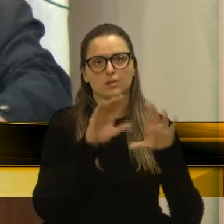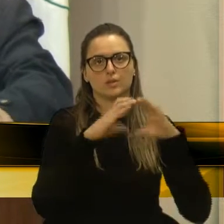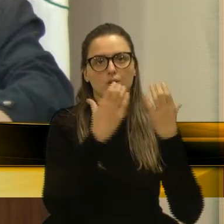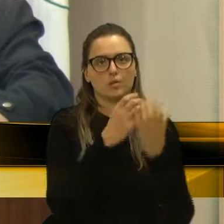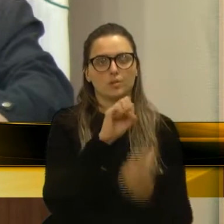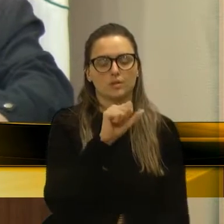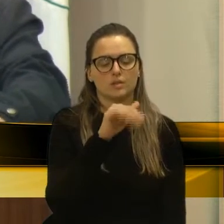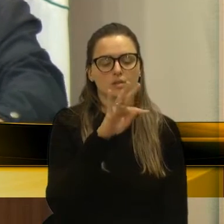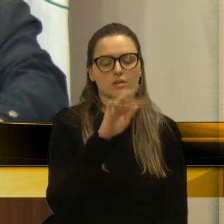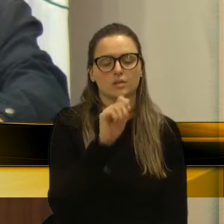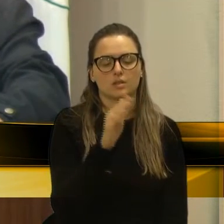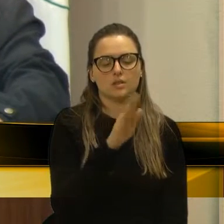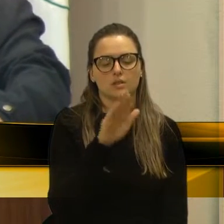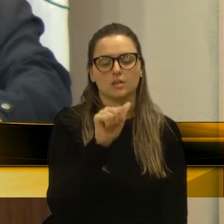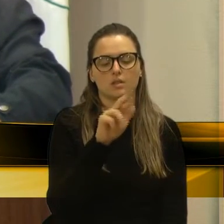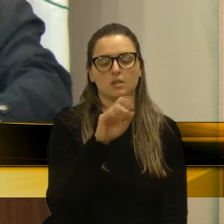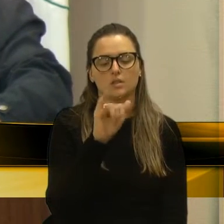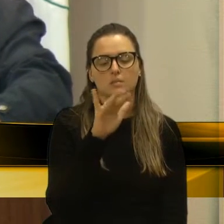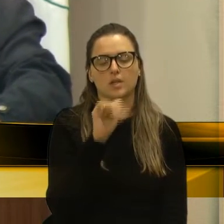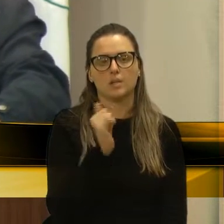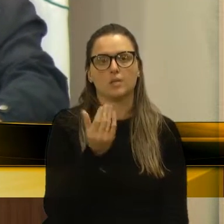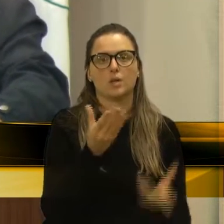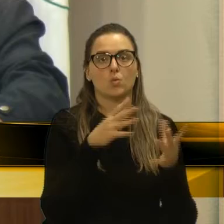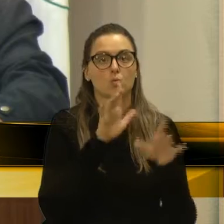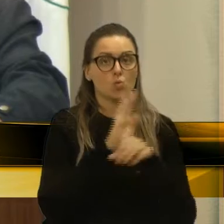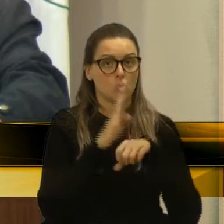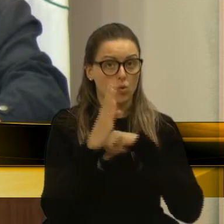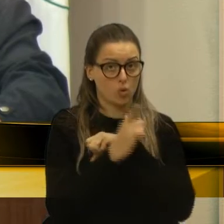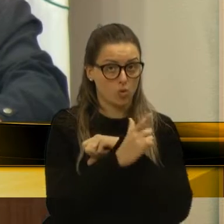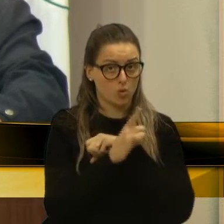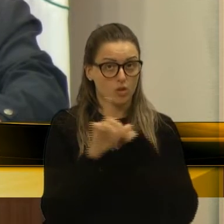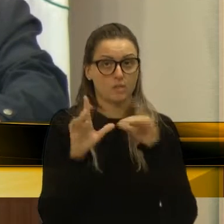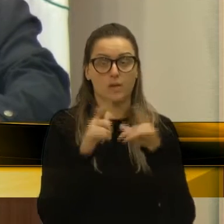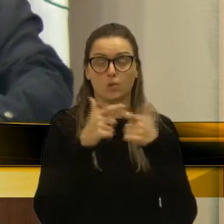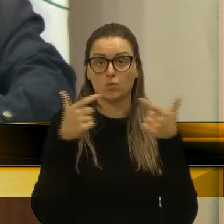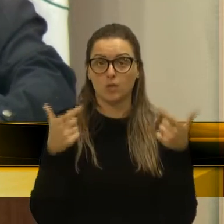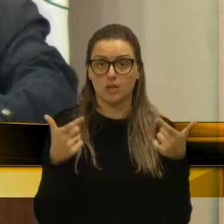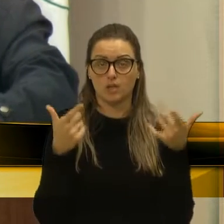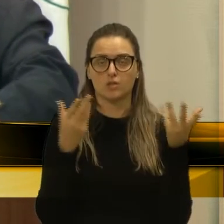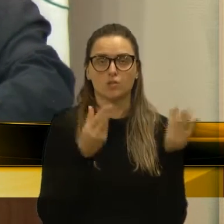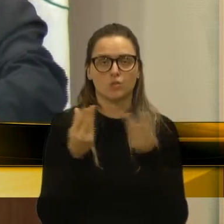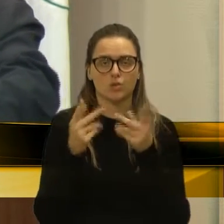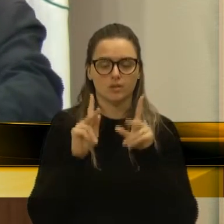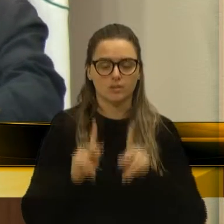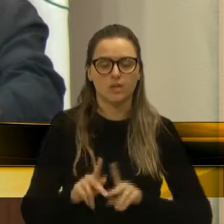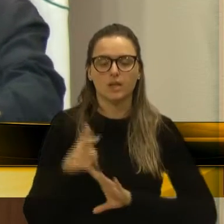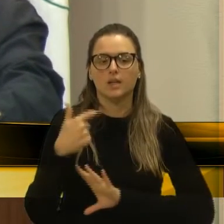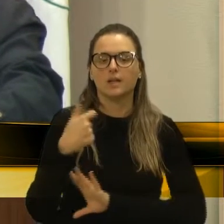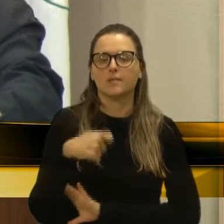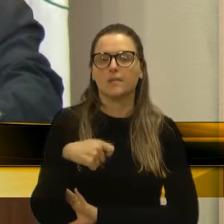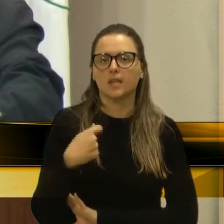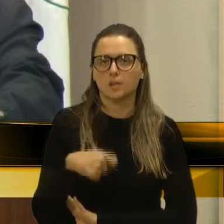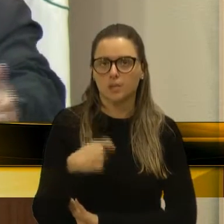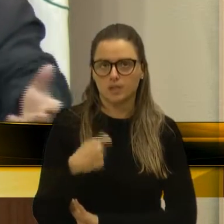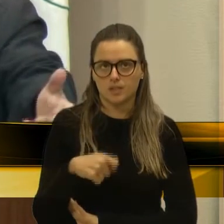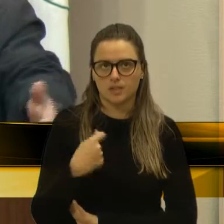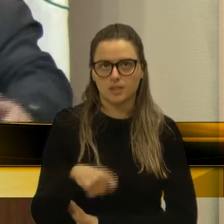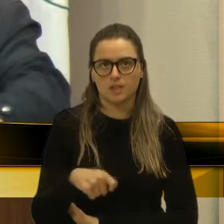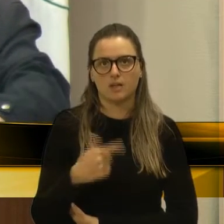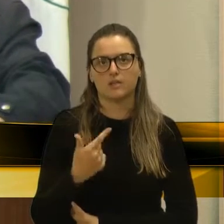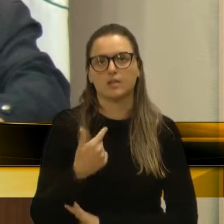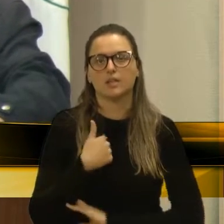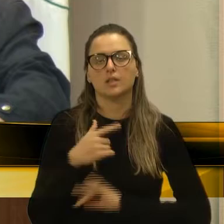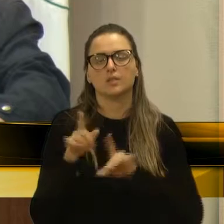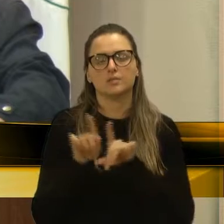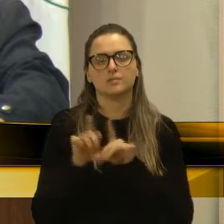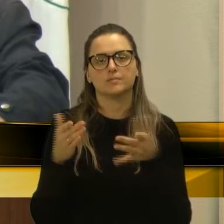de Anareque, um loteamento grande, de muitas pessoas, pessoas que estão lá há muito tempo, e estão precisando, então, e me deixei